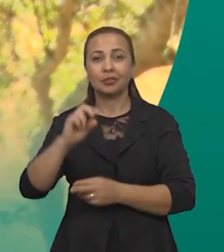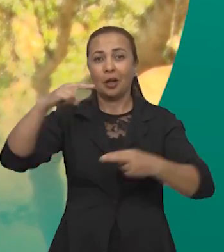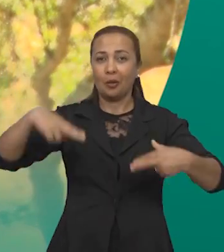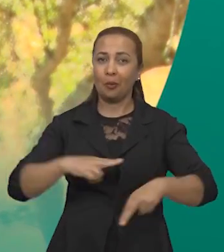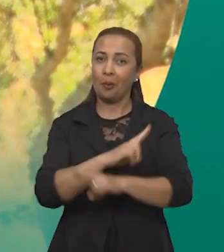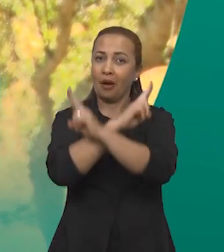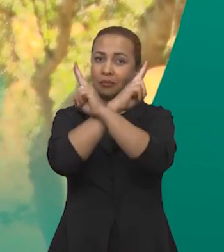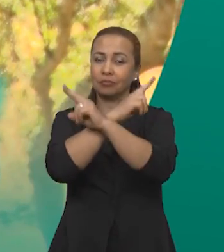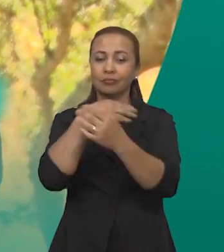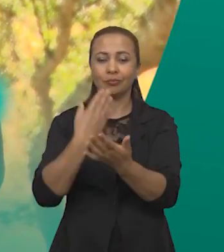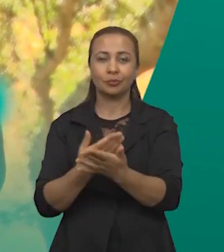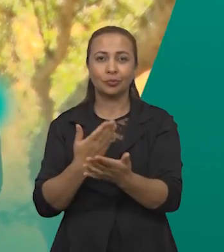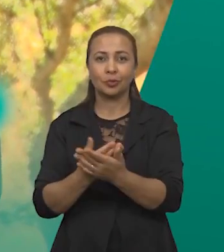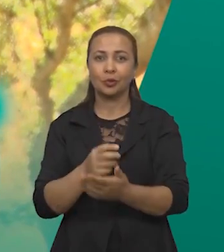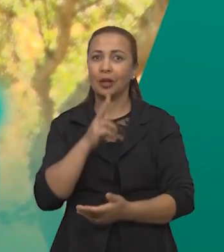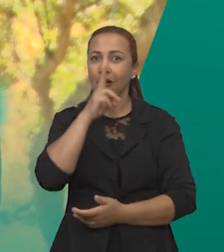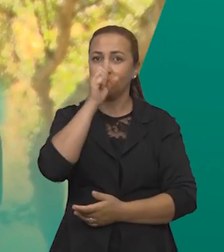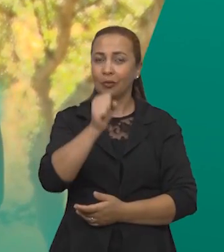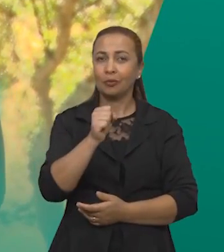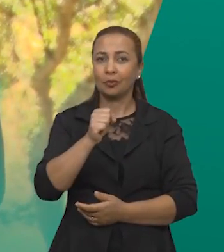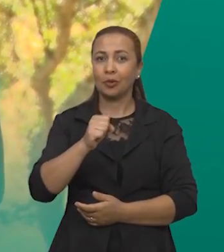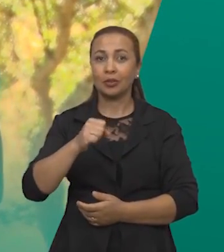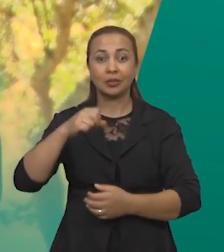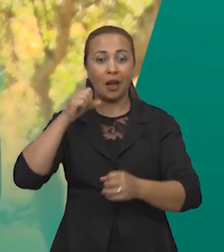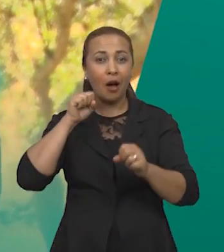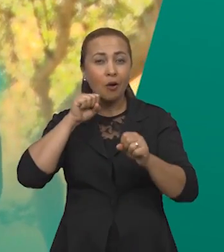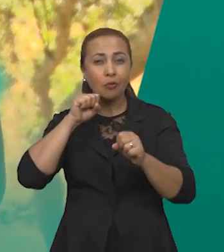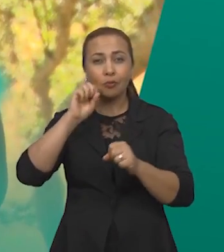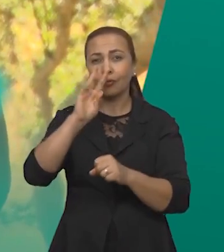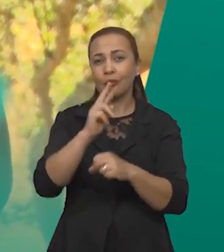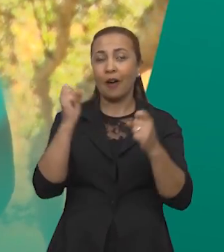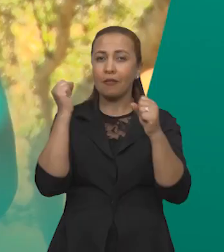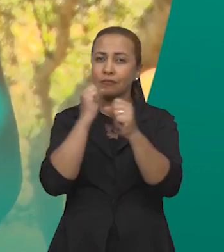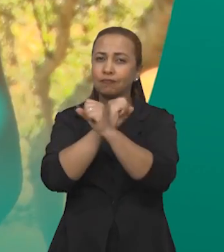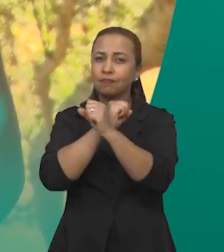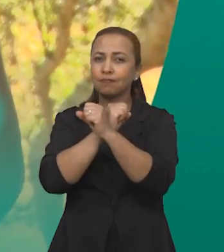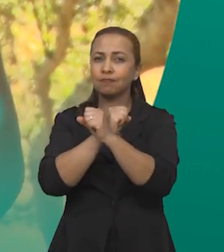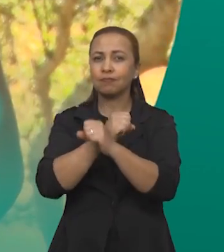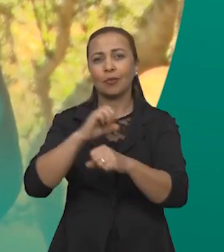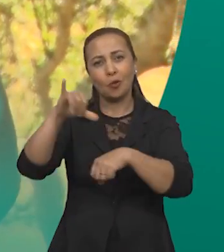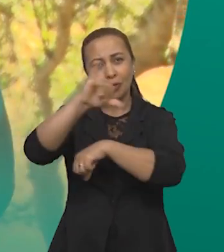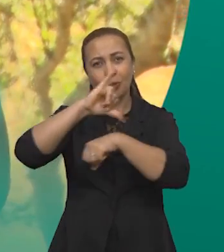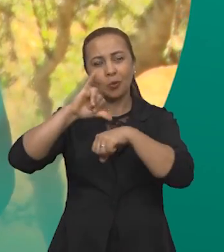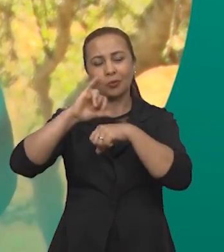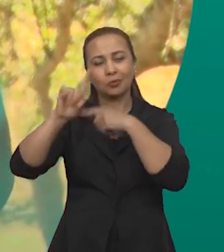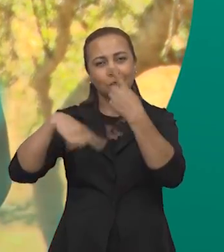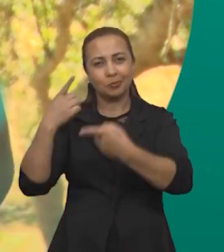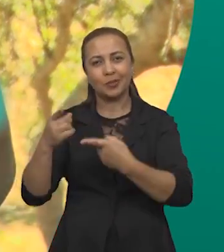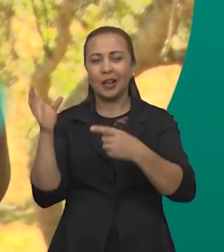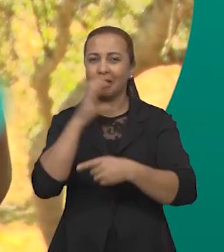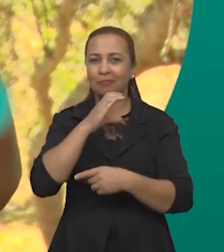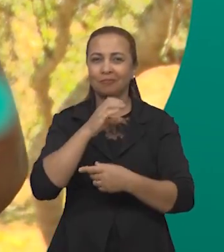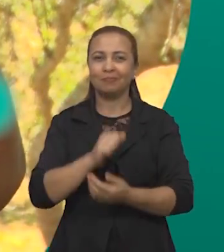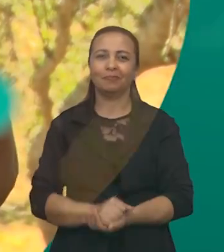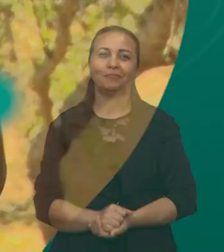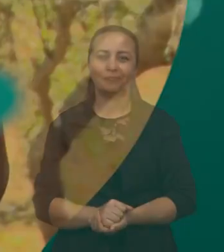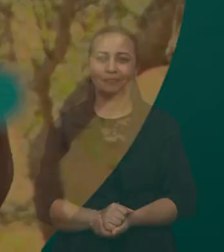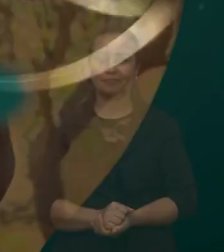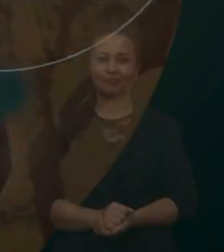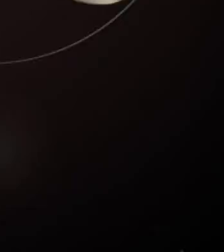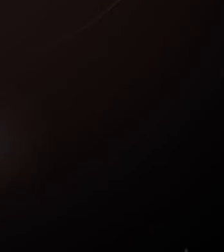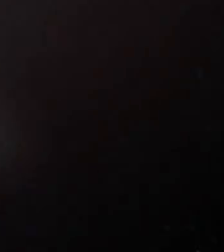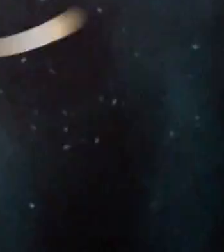Estadual do Sudoeste da Bahia estudam o potencial inseticida de óleos essenciais. É depois do intervalo. Fique com a gente.